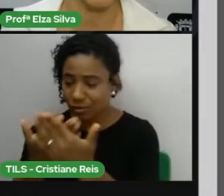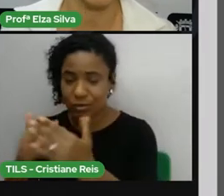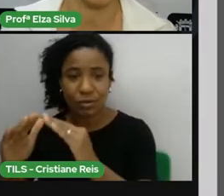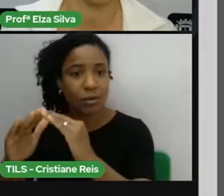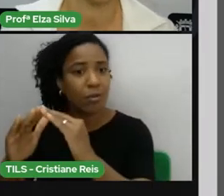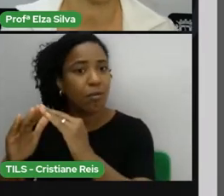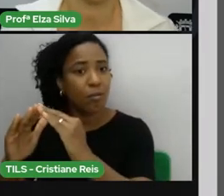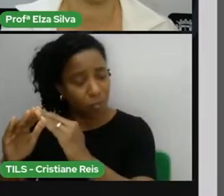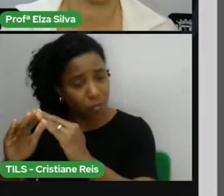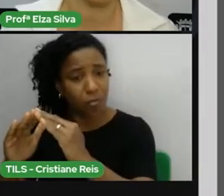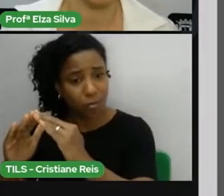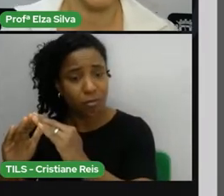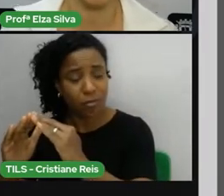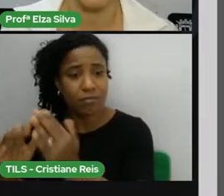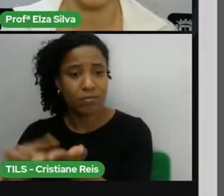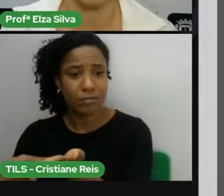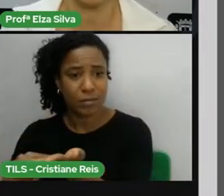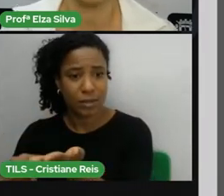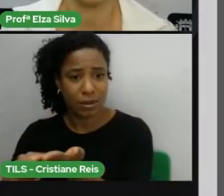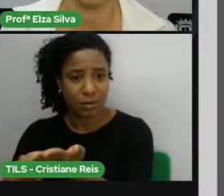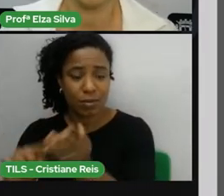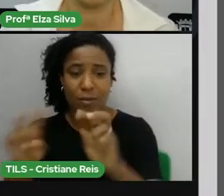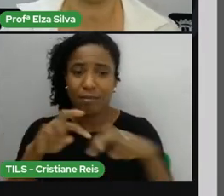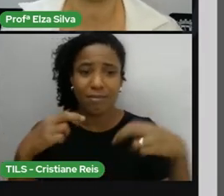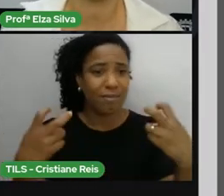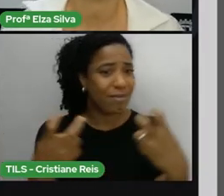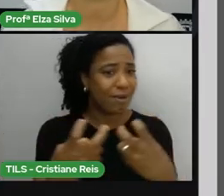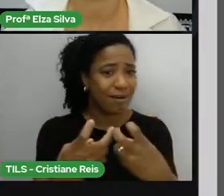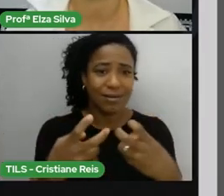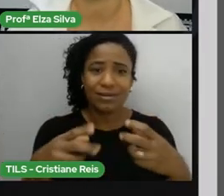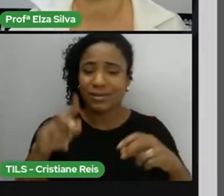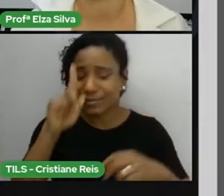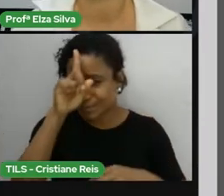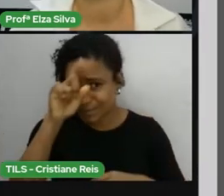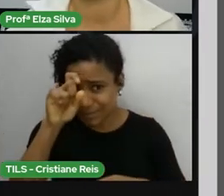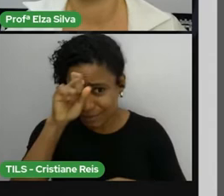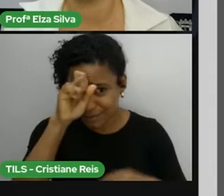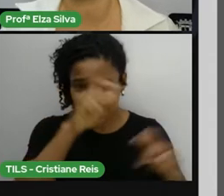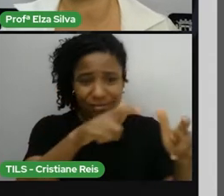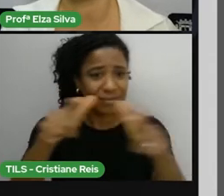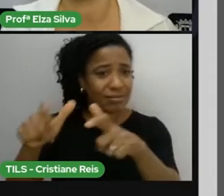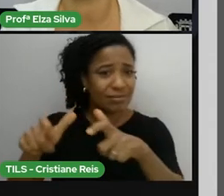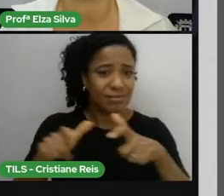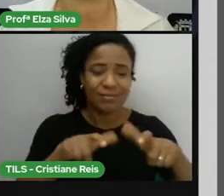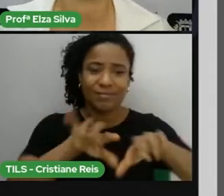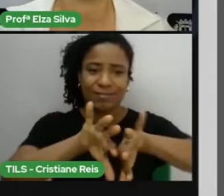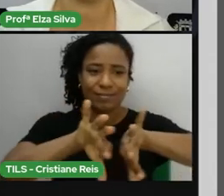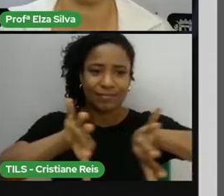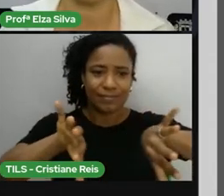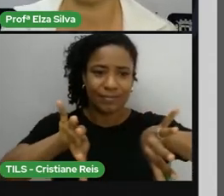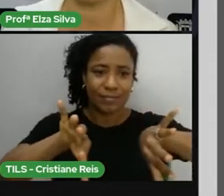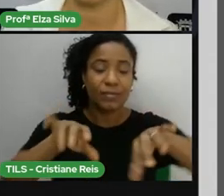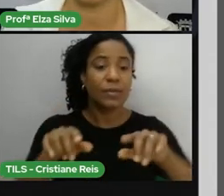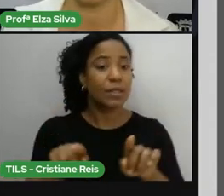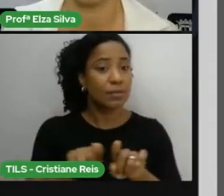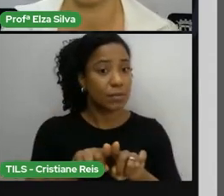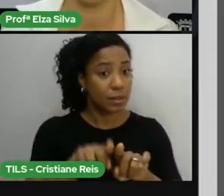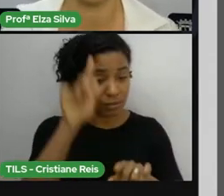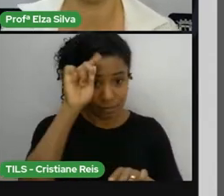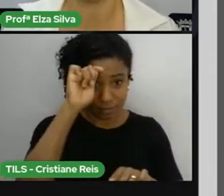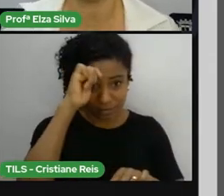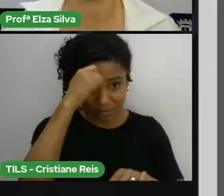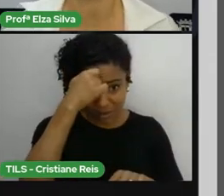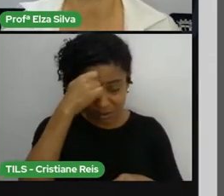praças e muitos outros lugares. Os negros também não tinham direitos políticos e civis,